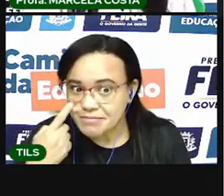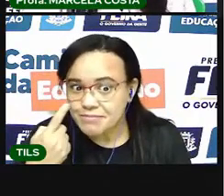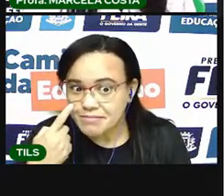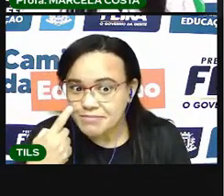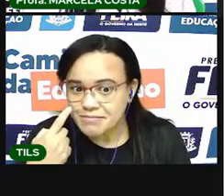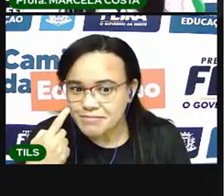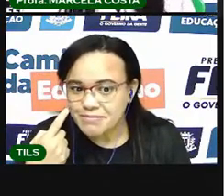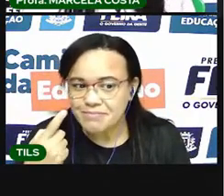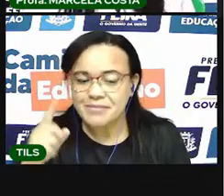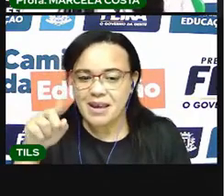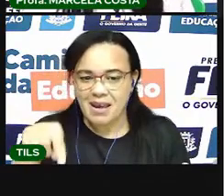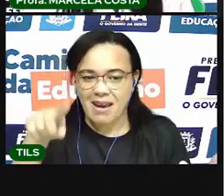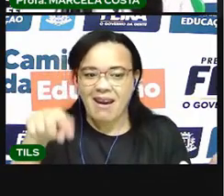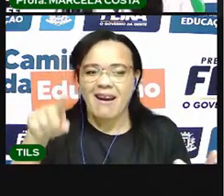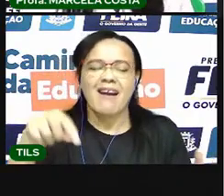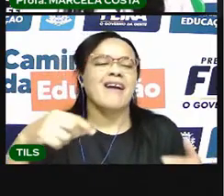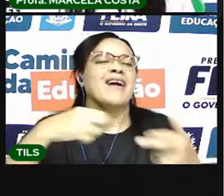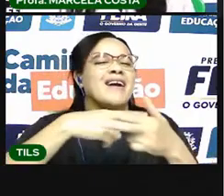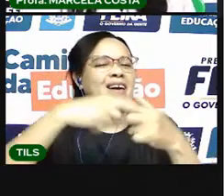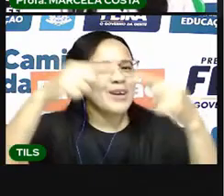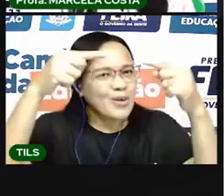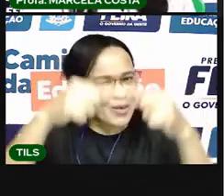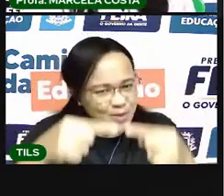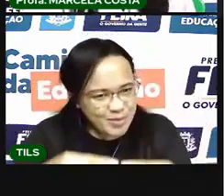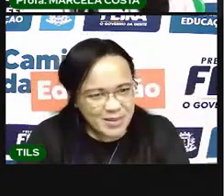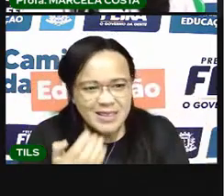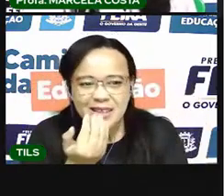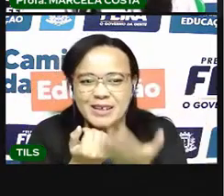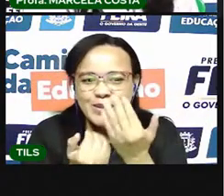É o nome de um alimento? Muito bem.